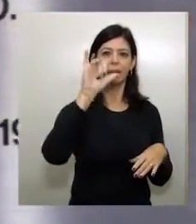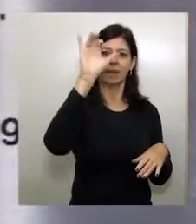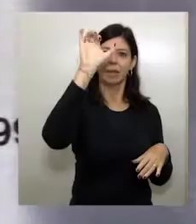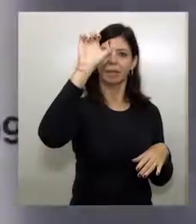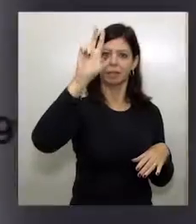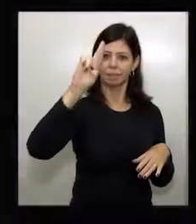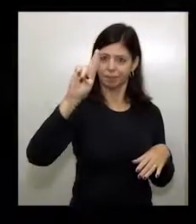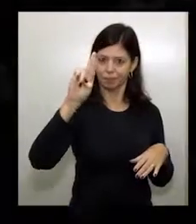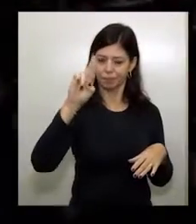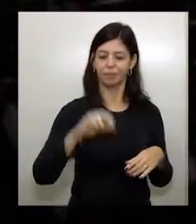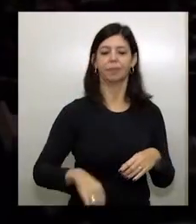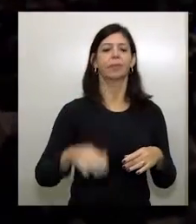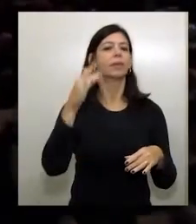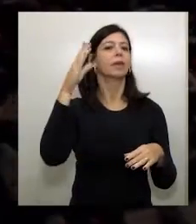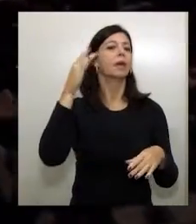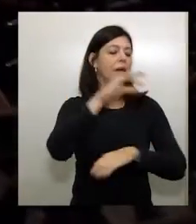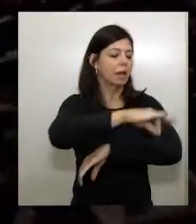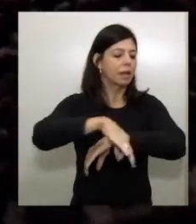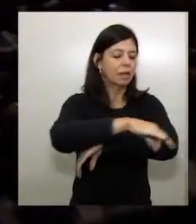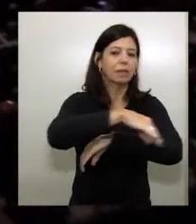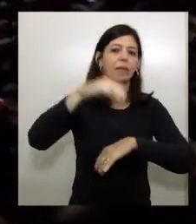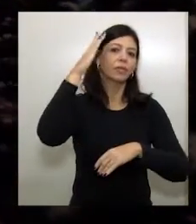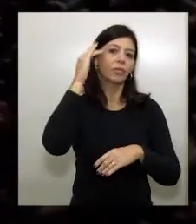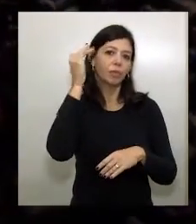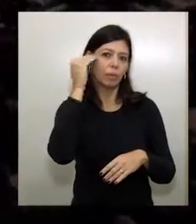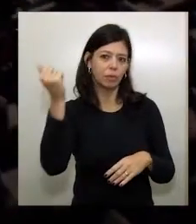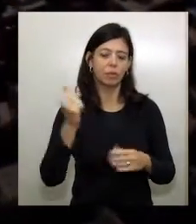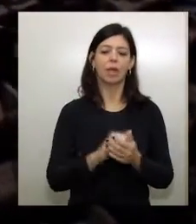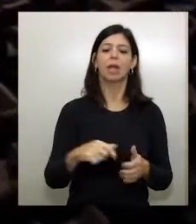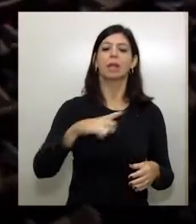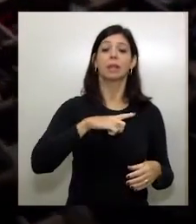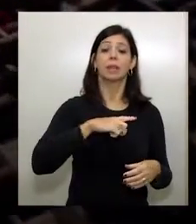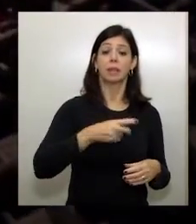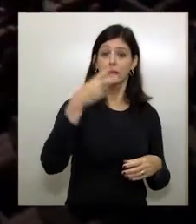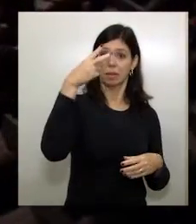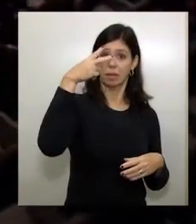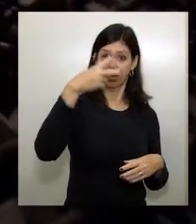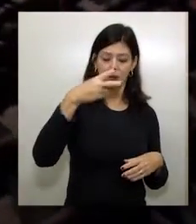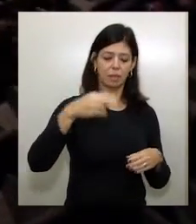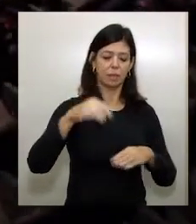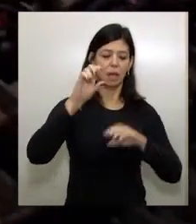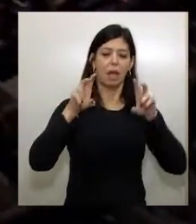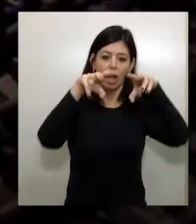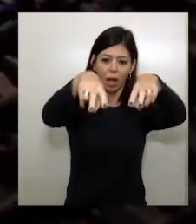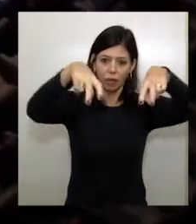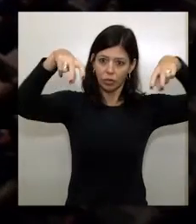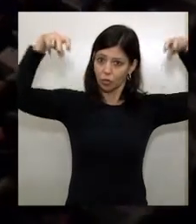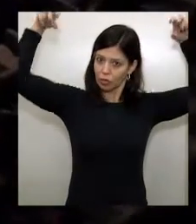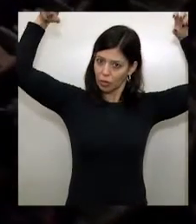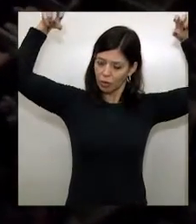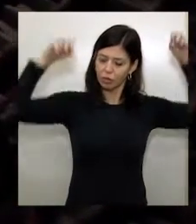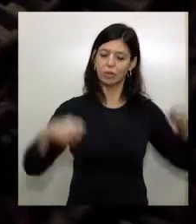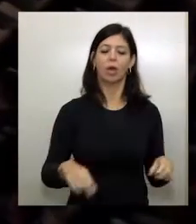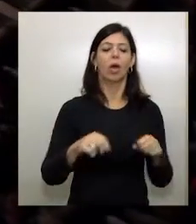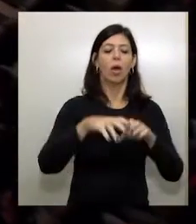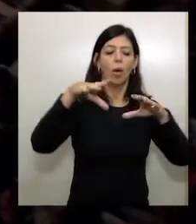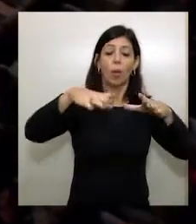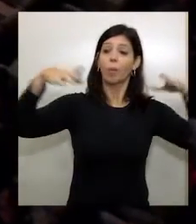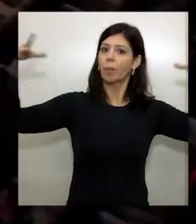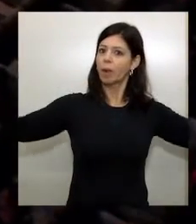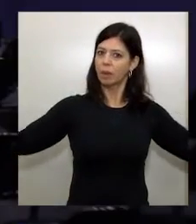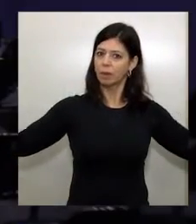Niemeyer. O teatro tem dois auditórios, um maior, por onde já passaram as maiores estrelas da nossa